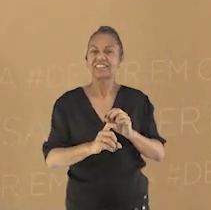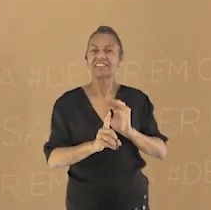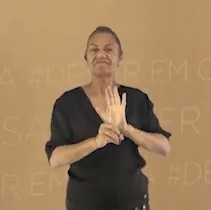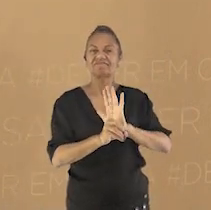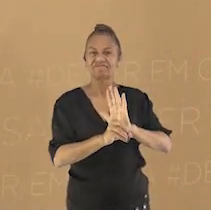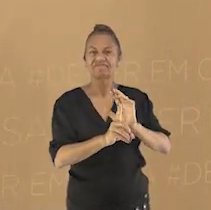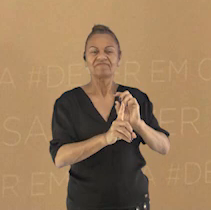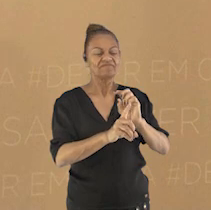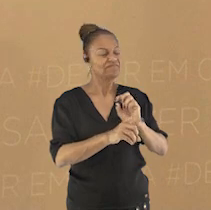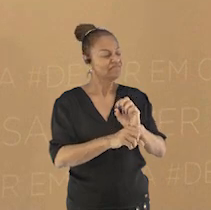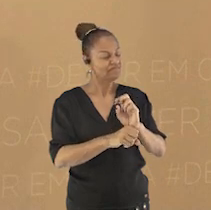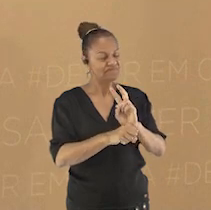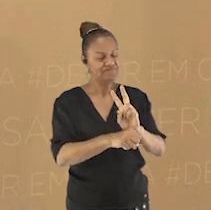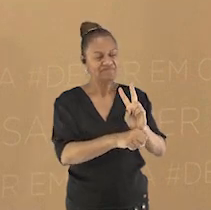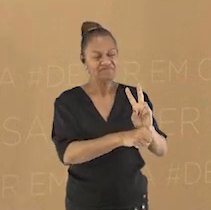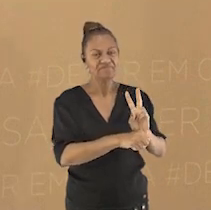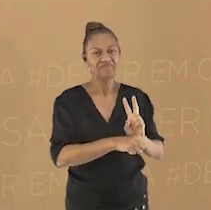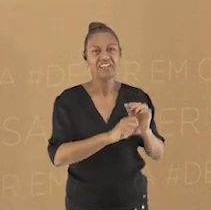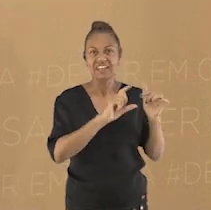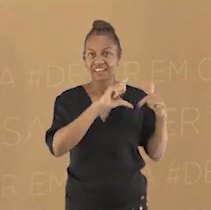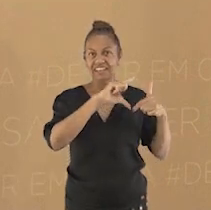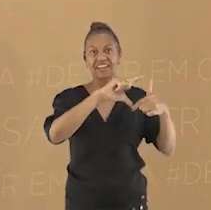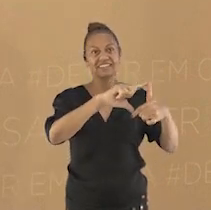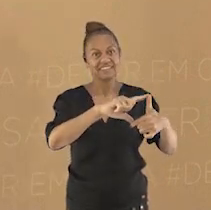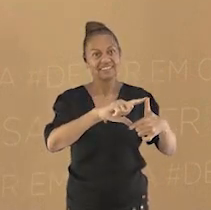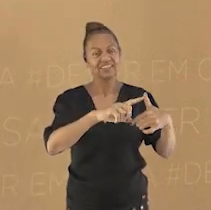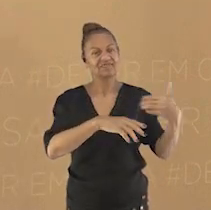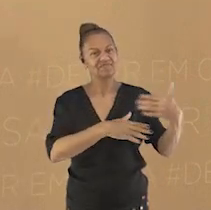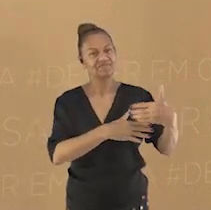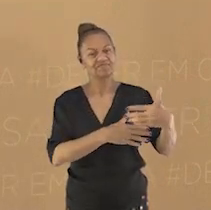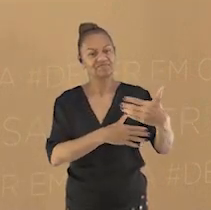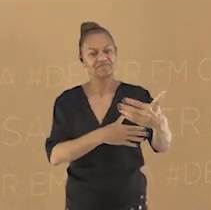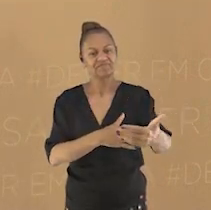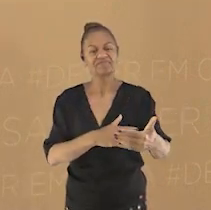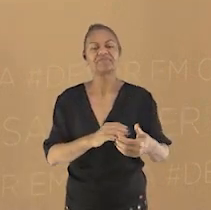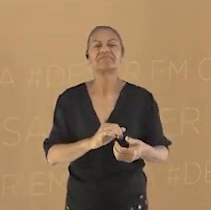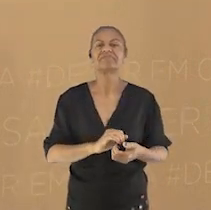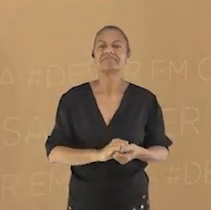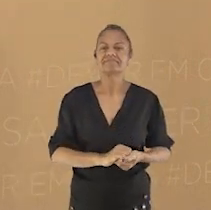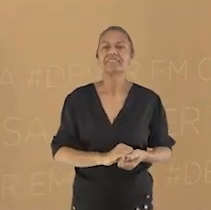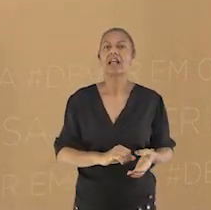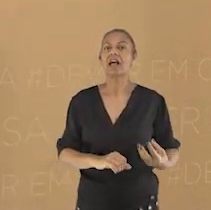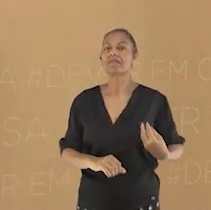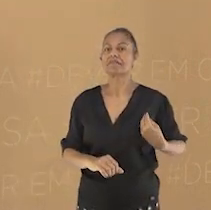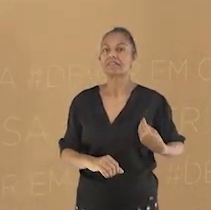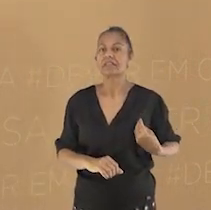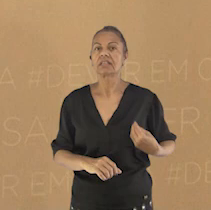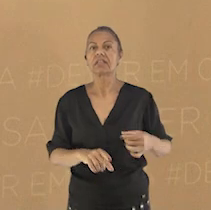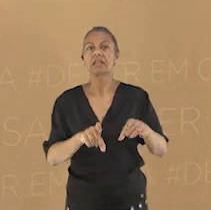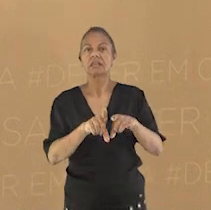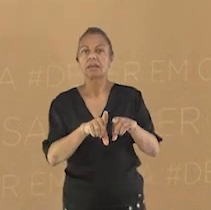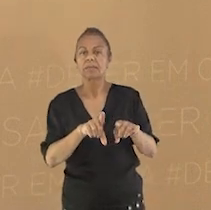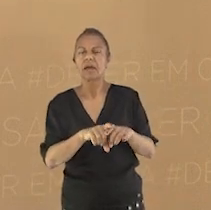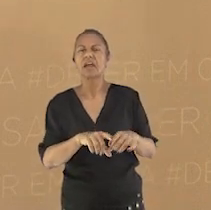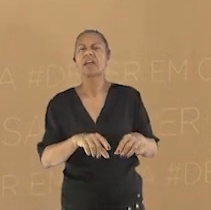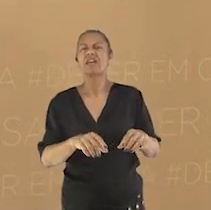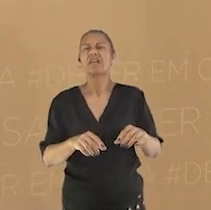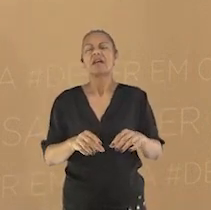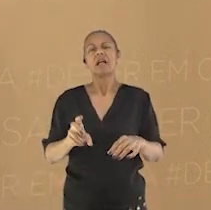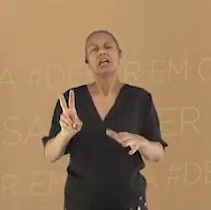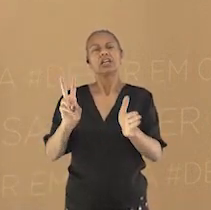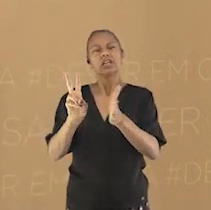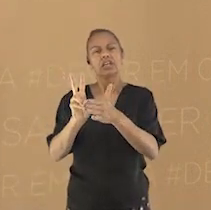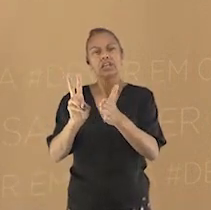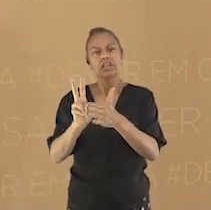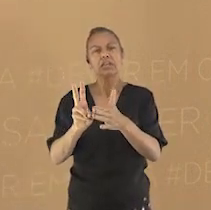geralmente da origem e transformação do universo, da vida, das outras nações indígenas, dos fenômenos de